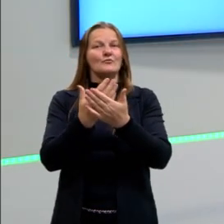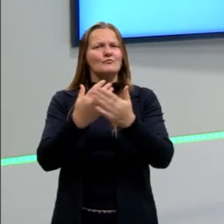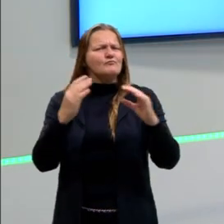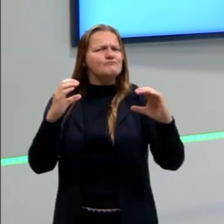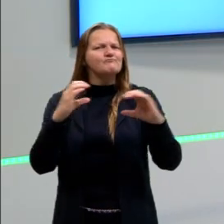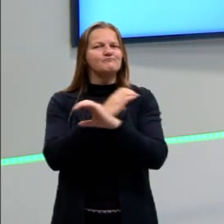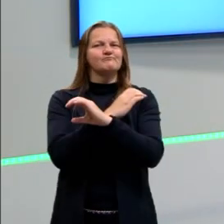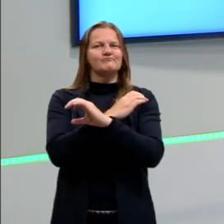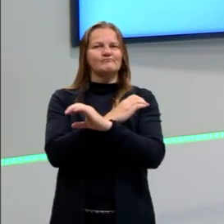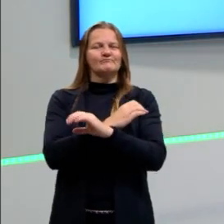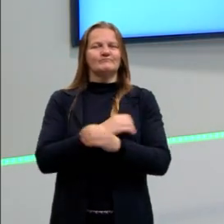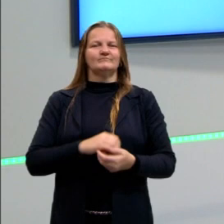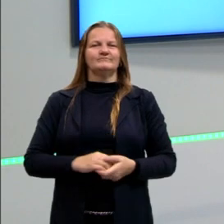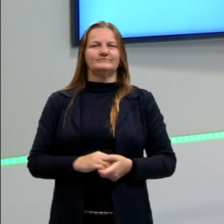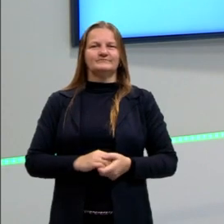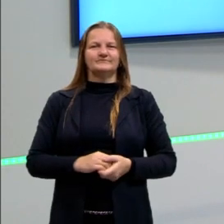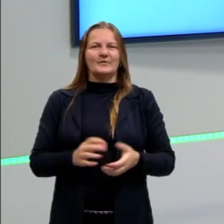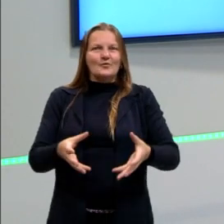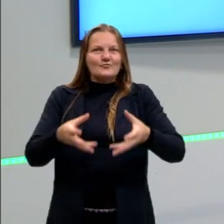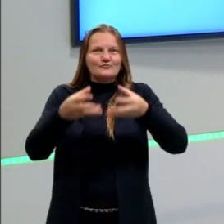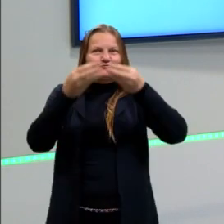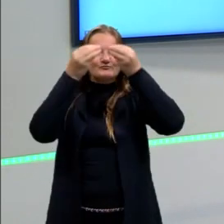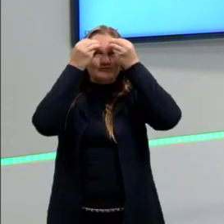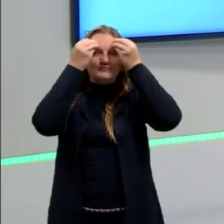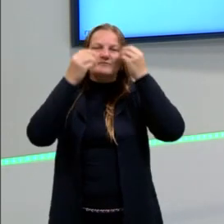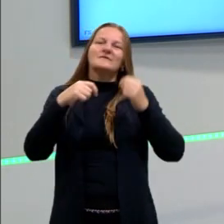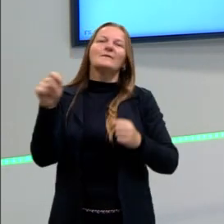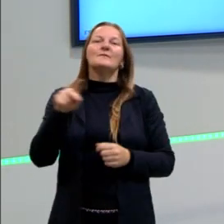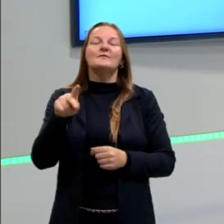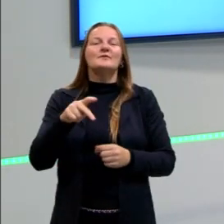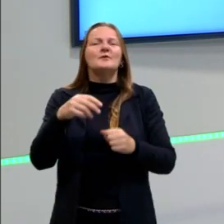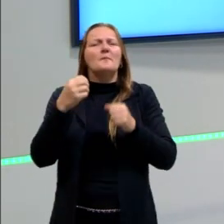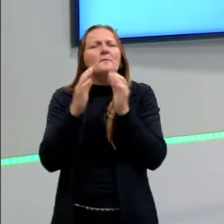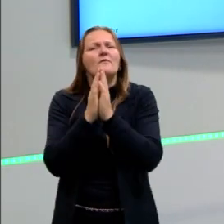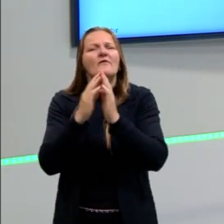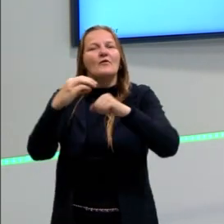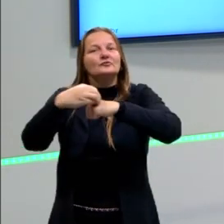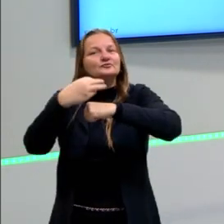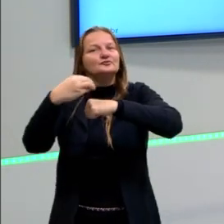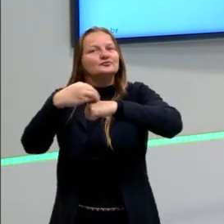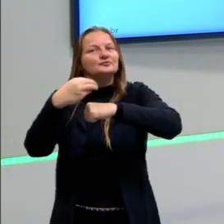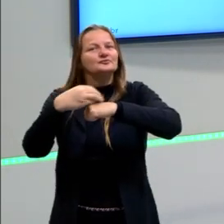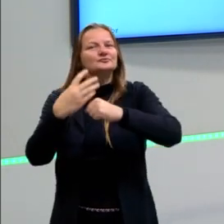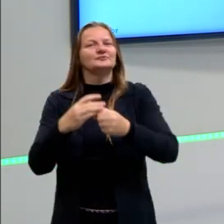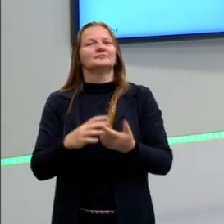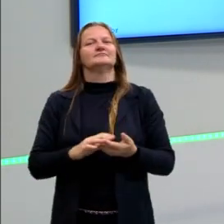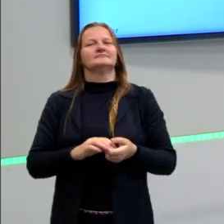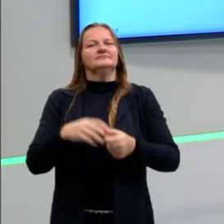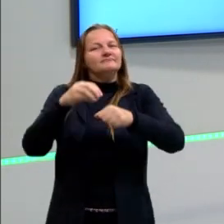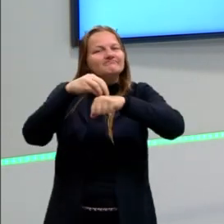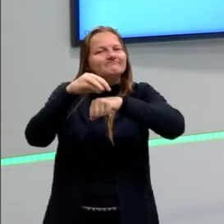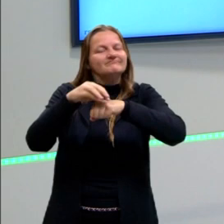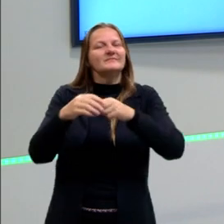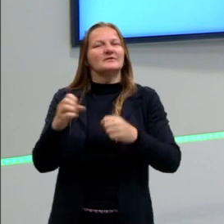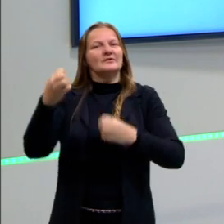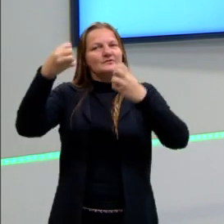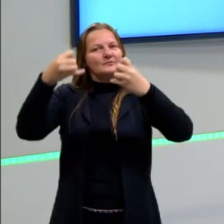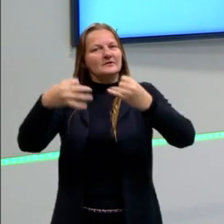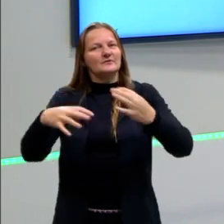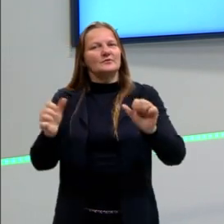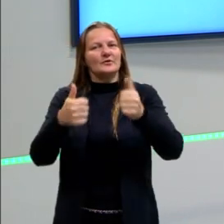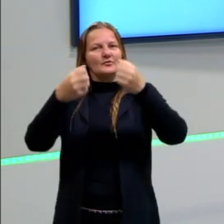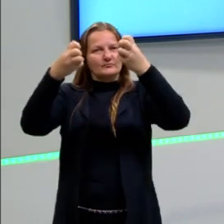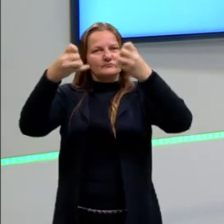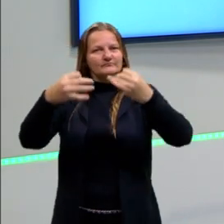as dúvidas, né, entrem em contato. Professor, preciso de uma dica melhor, preciso de uma explicação melhor, a gente vai providenciar isso aí para